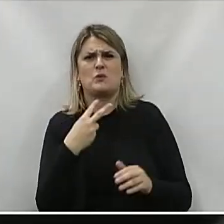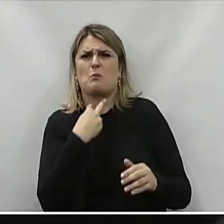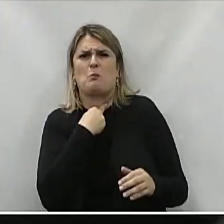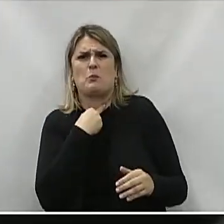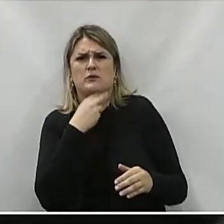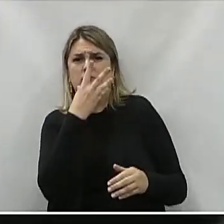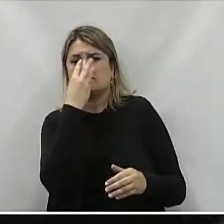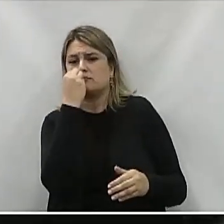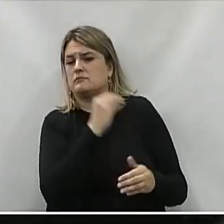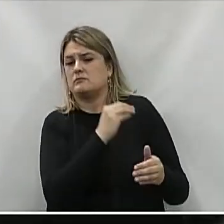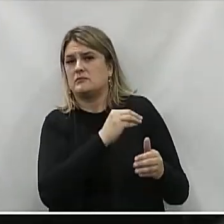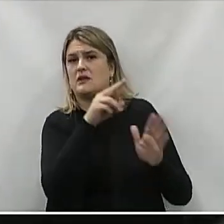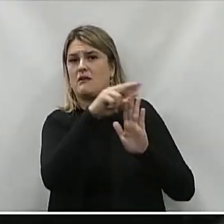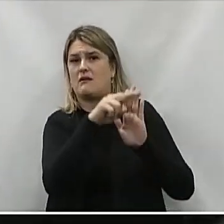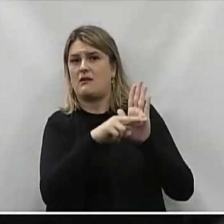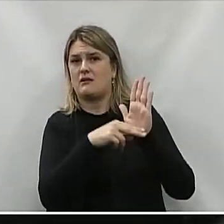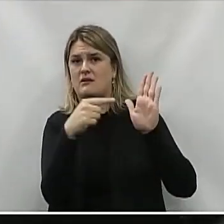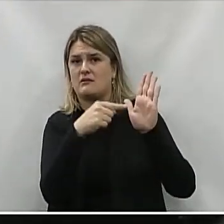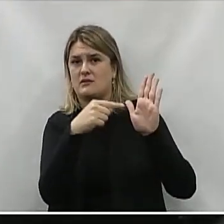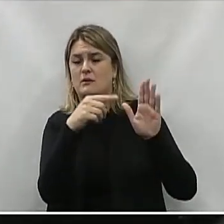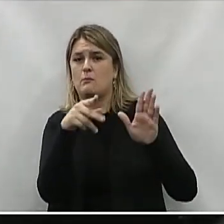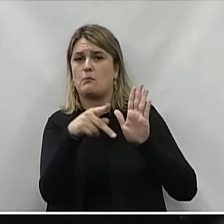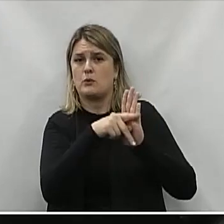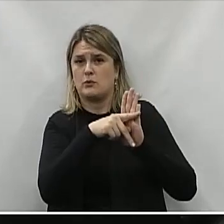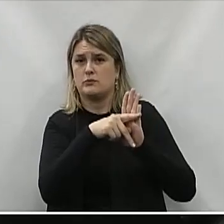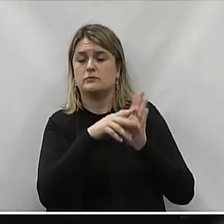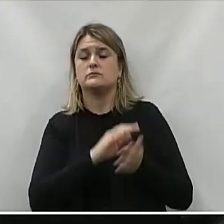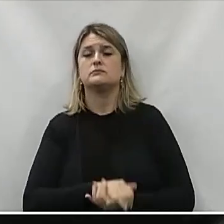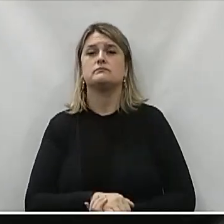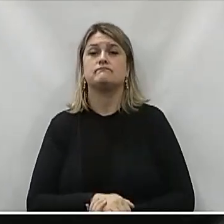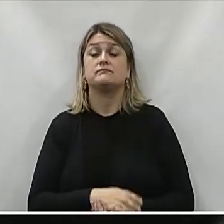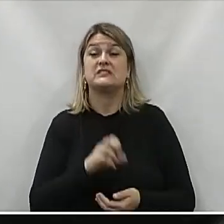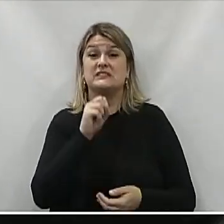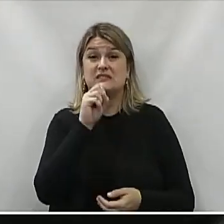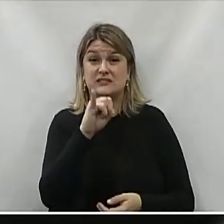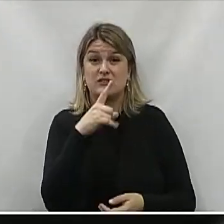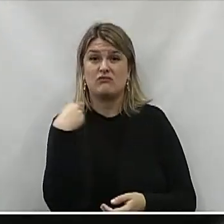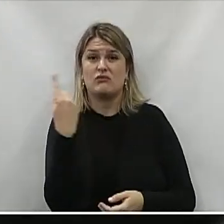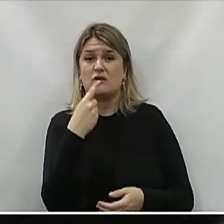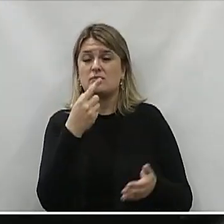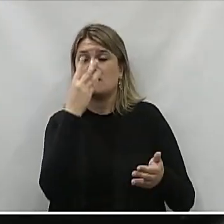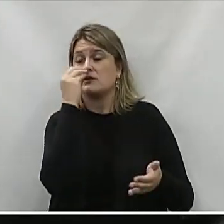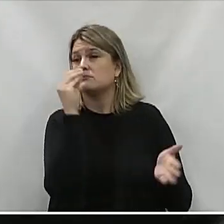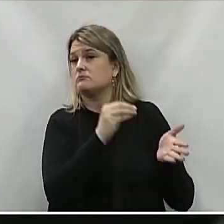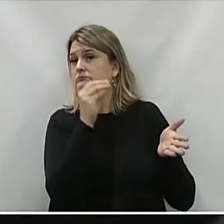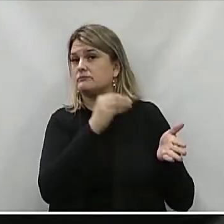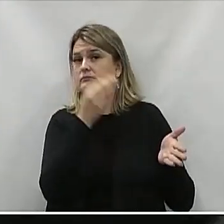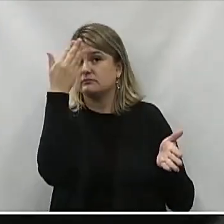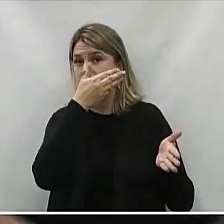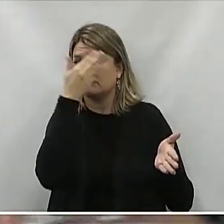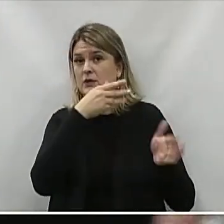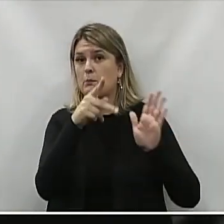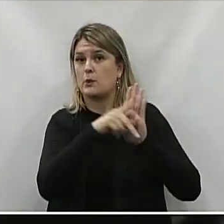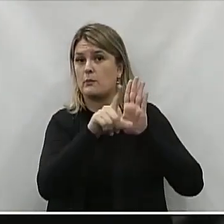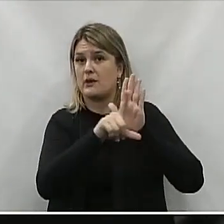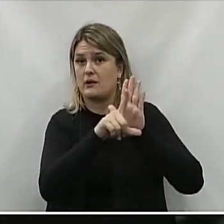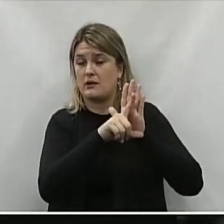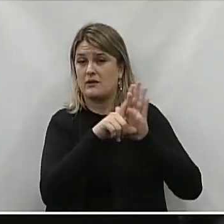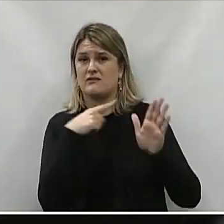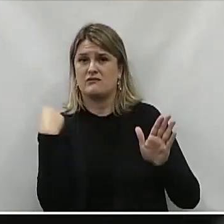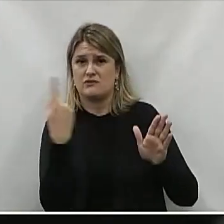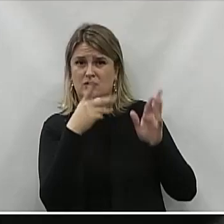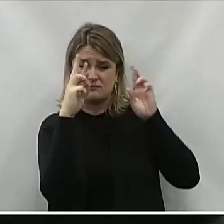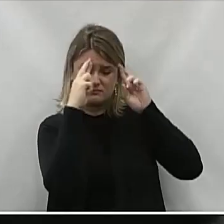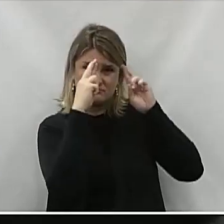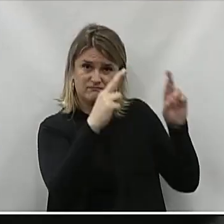de uma regra Que está tipificada No nosso regimento A partir do momento Que nós começar A infringir As próprias leis Que nós temos que